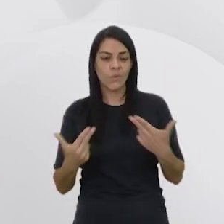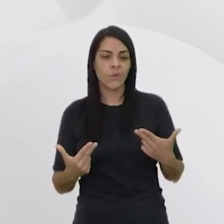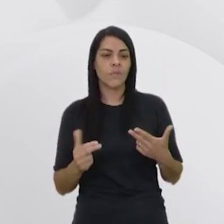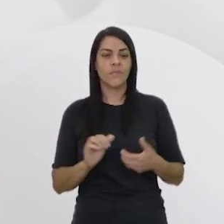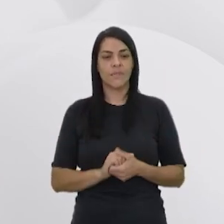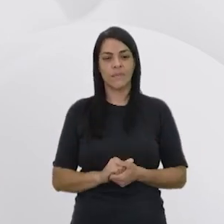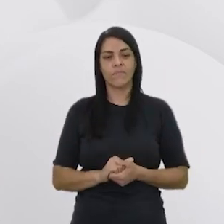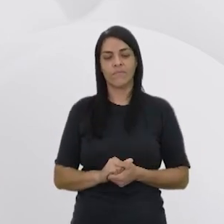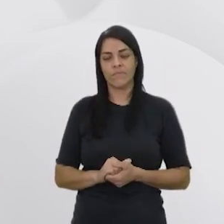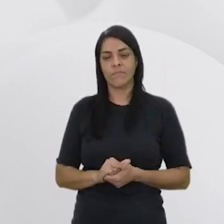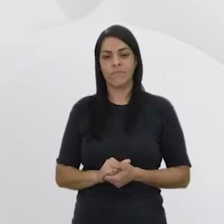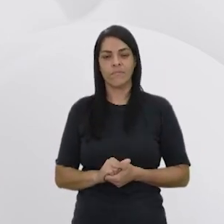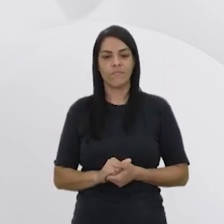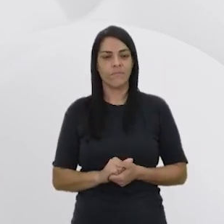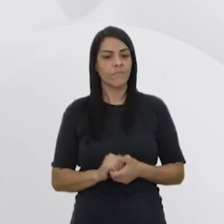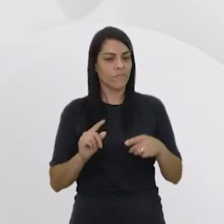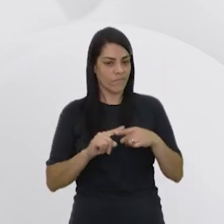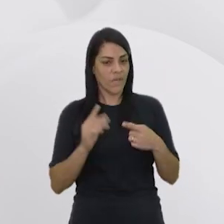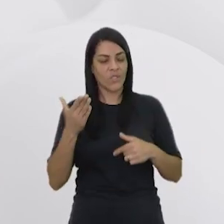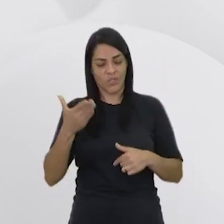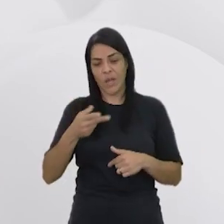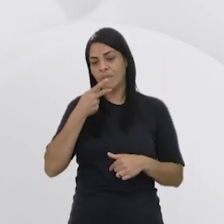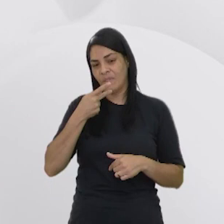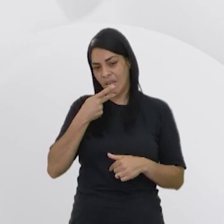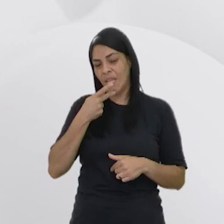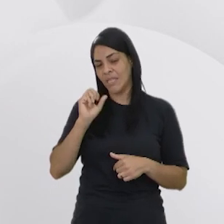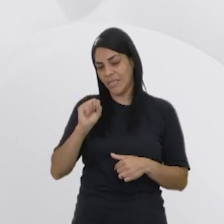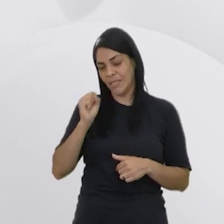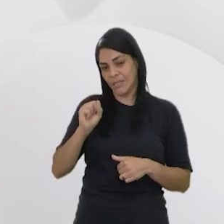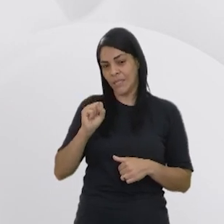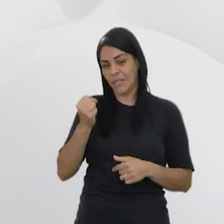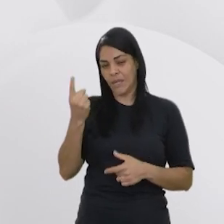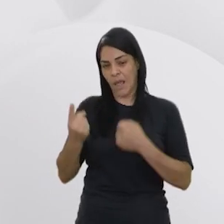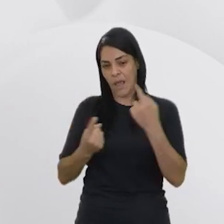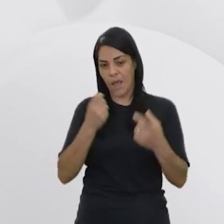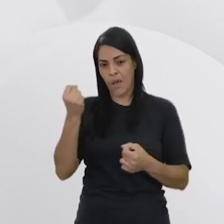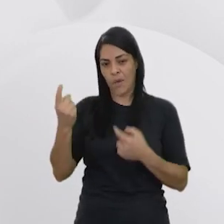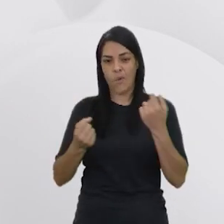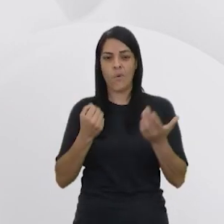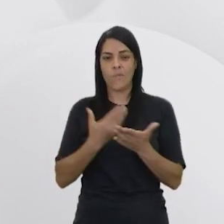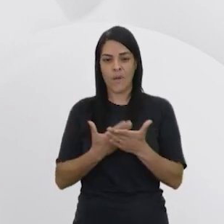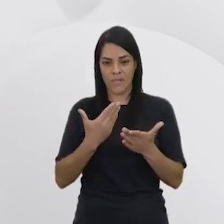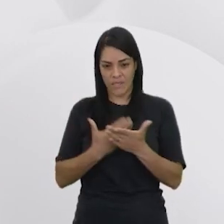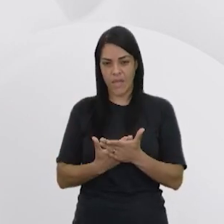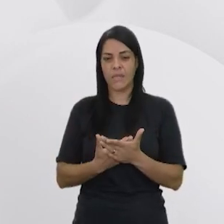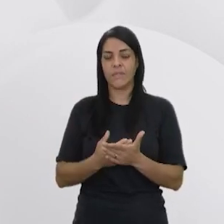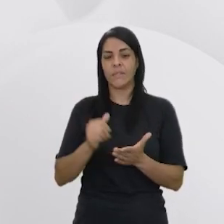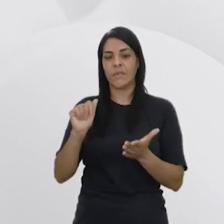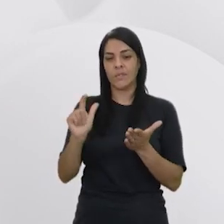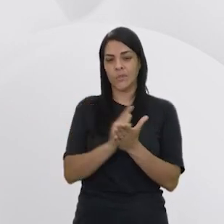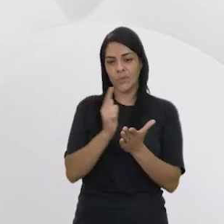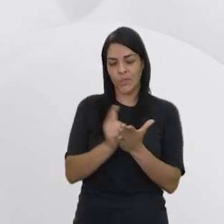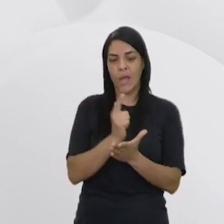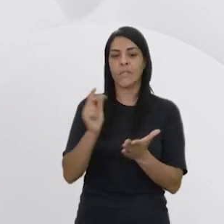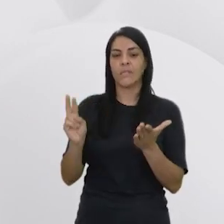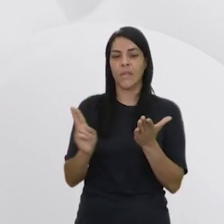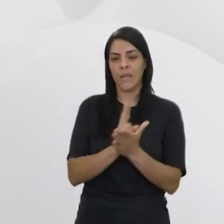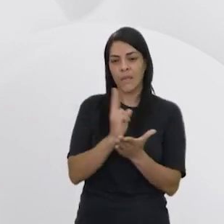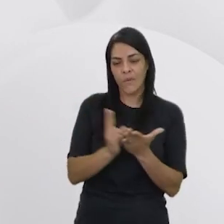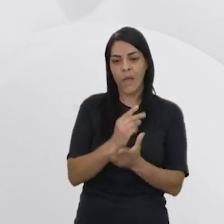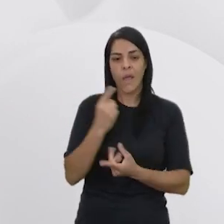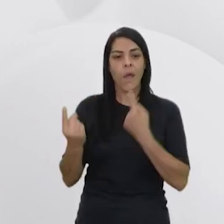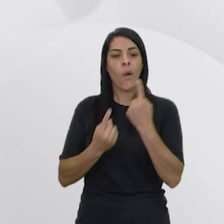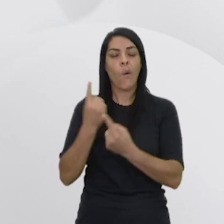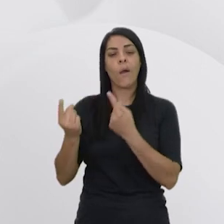assim, Ah, se eu não vi, a prof não falou. Mas eu falei assim em algumas aulas, vejam aí manchetes, jornais, revistas, quais são